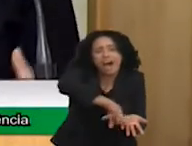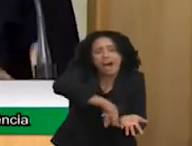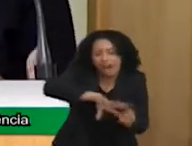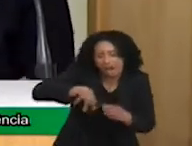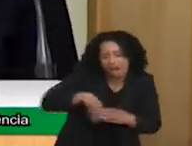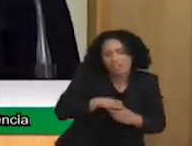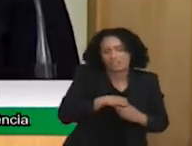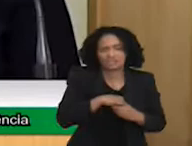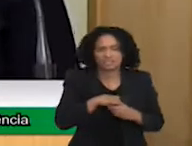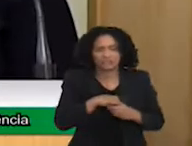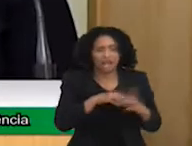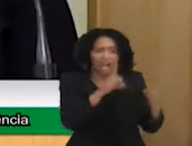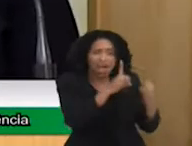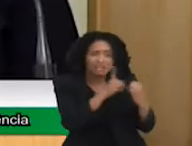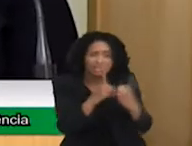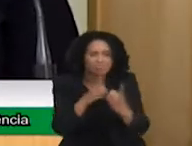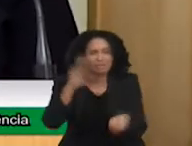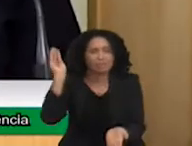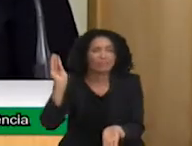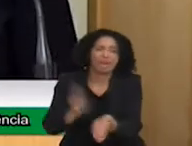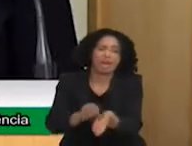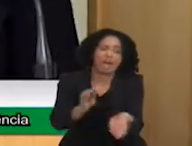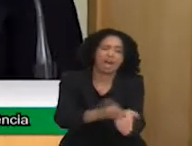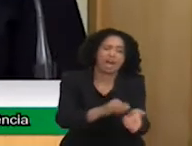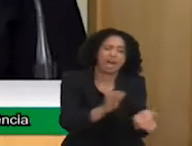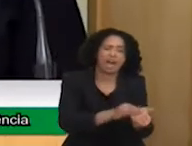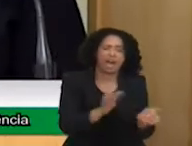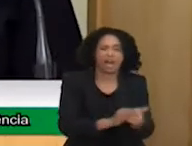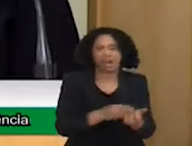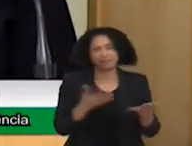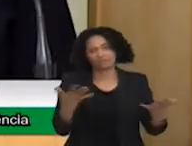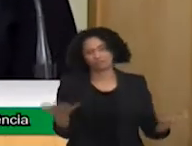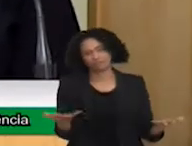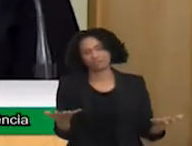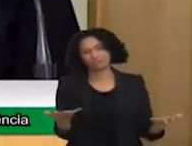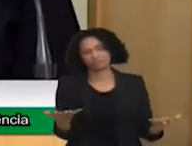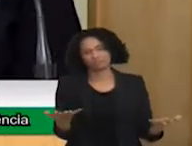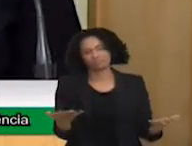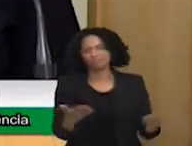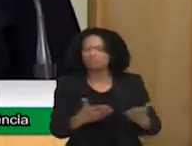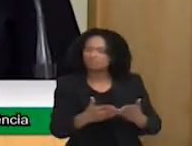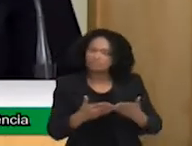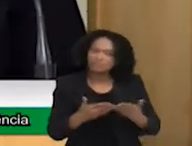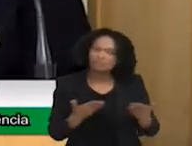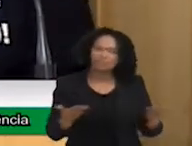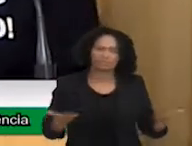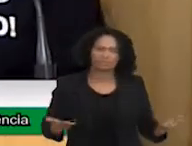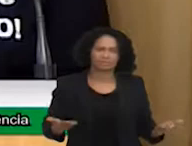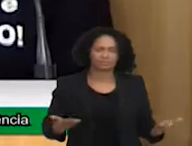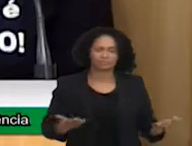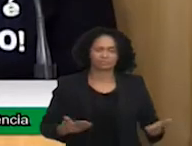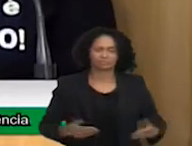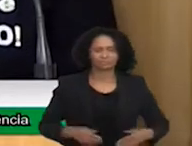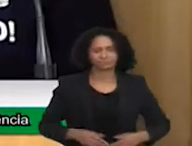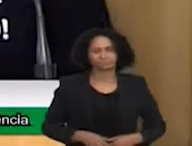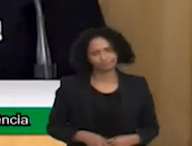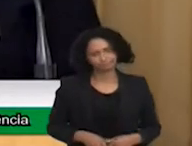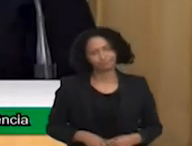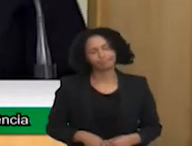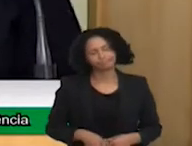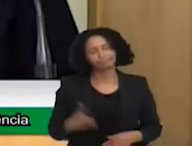E por que isso acontecia? Então, por que isso acontece no Brasil? Porque as